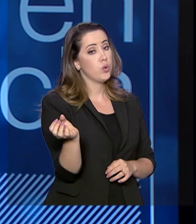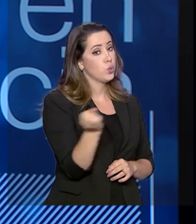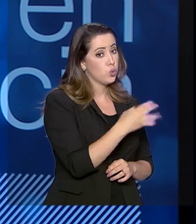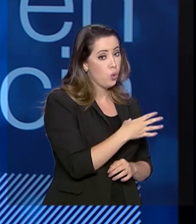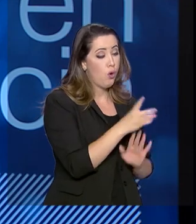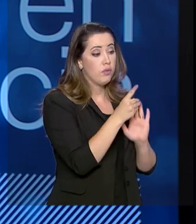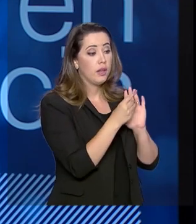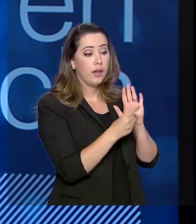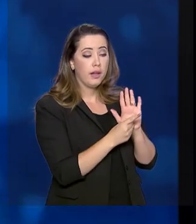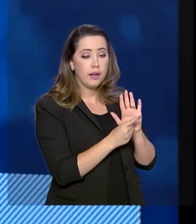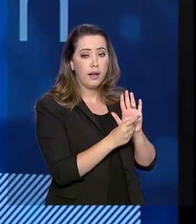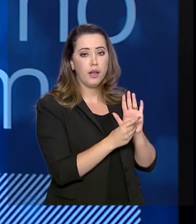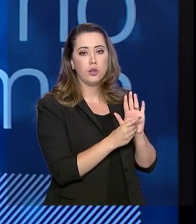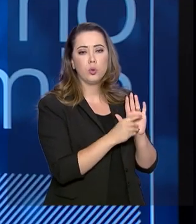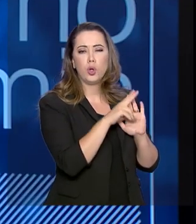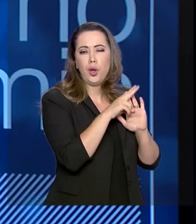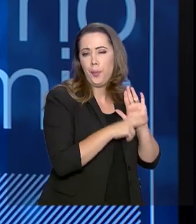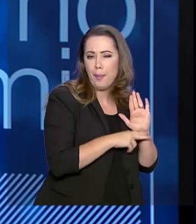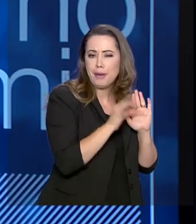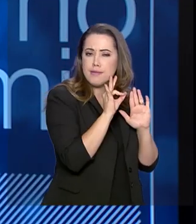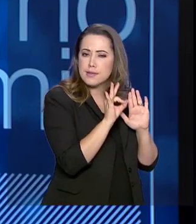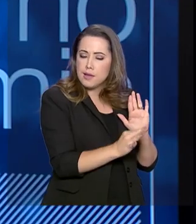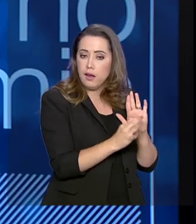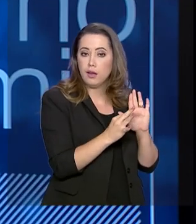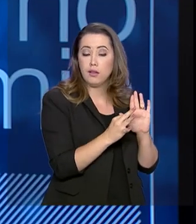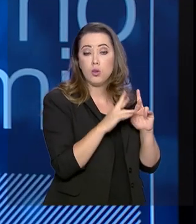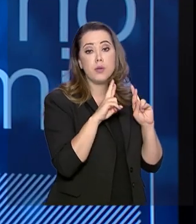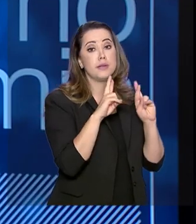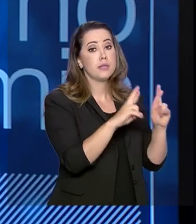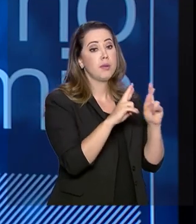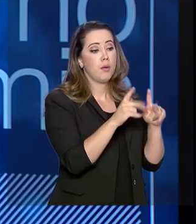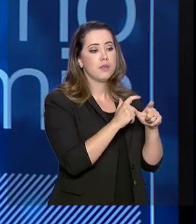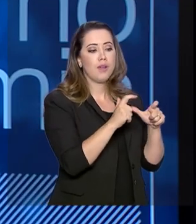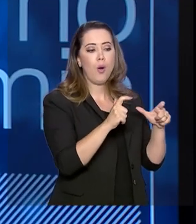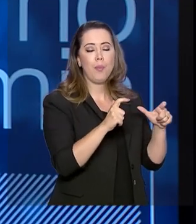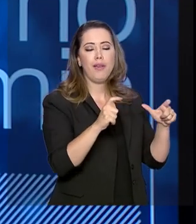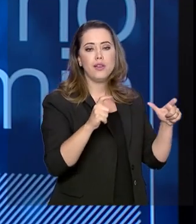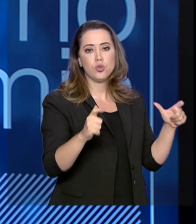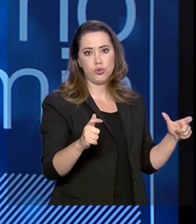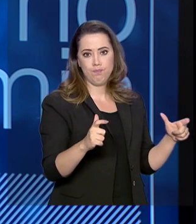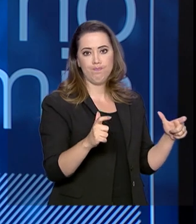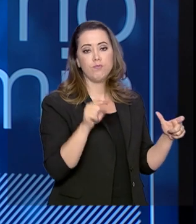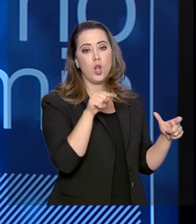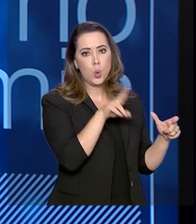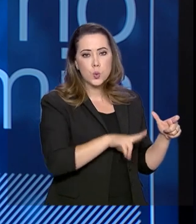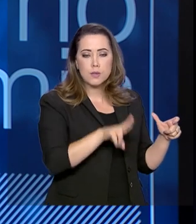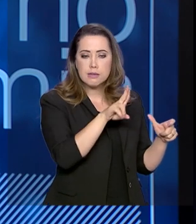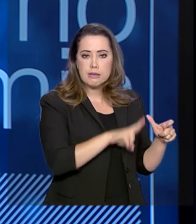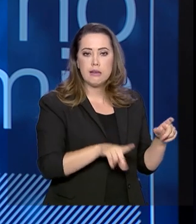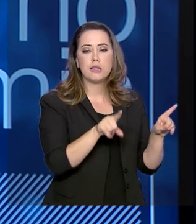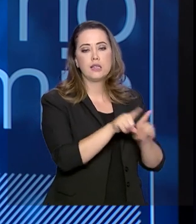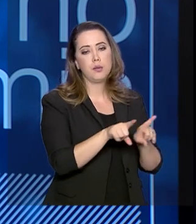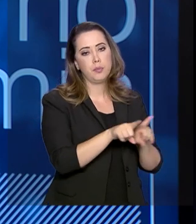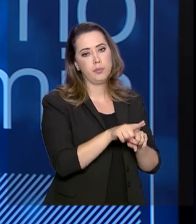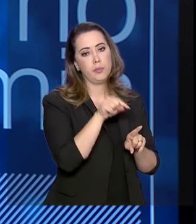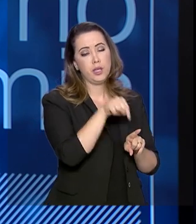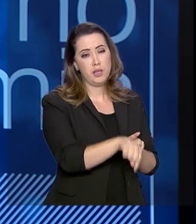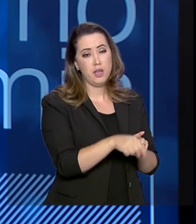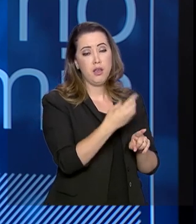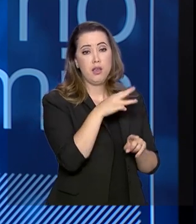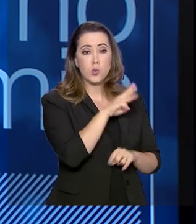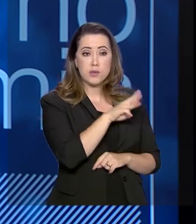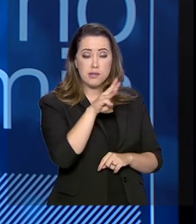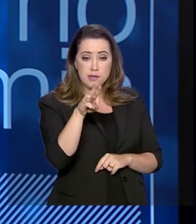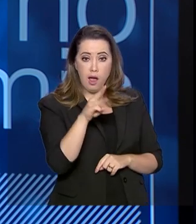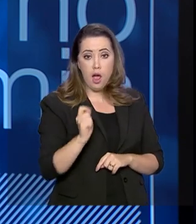eletrônico e nós esperamos, a partir dele, uma expansão maciça da utilização dessa modalidade de